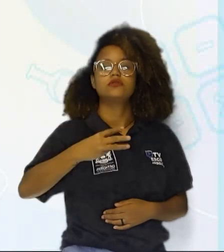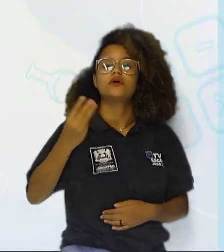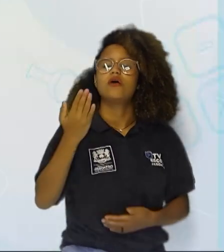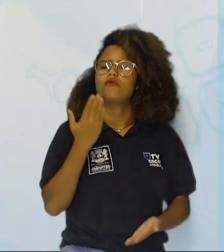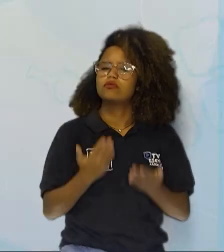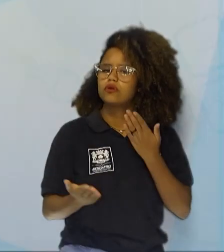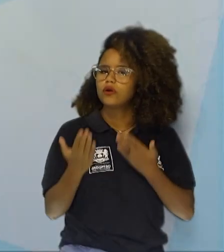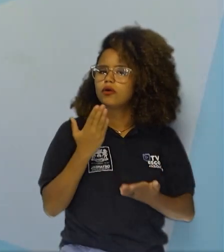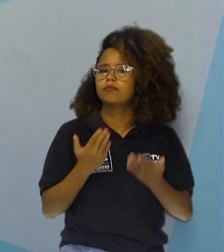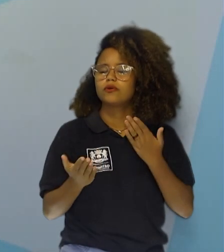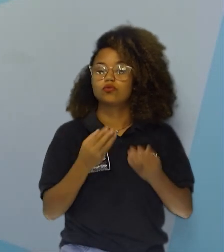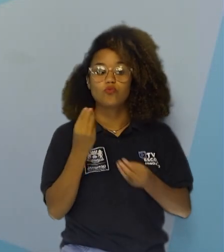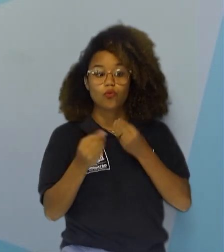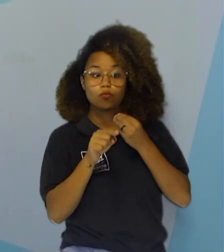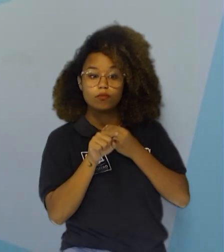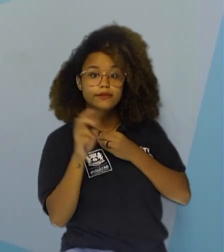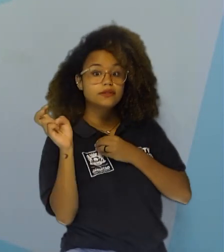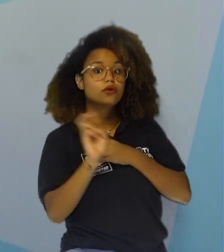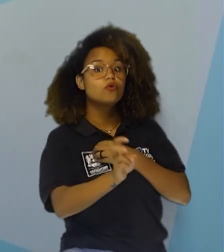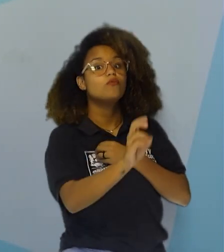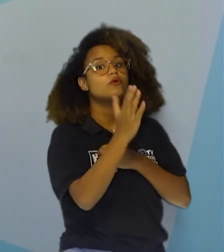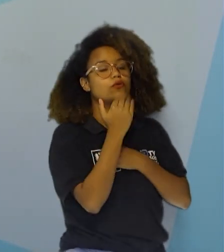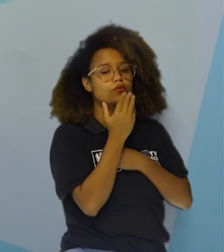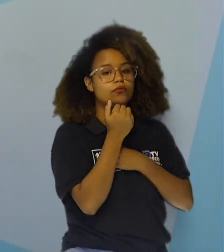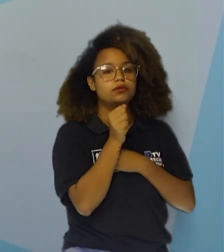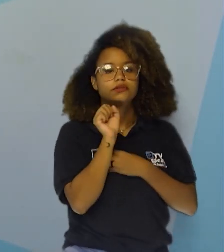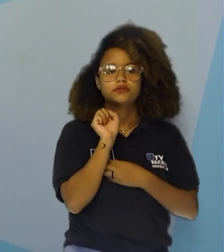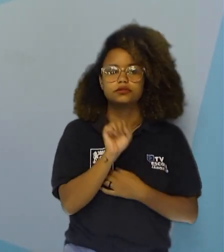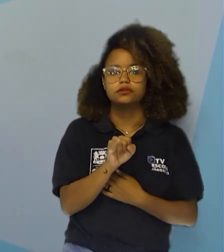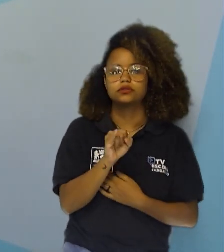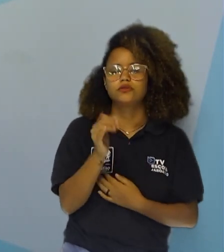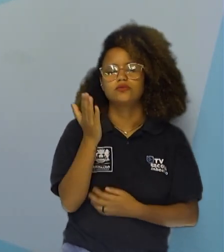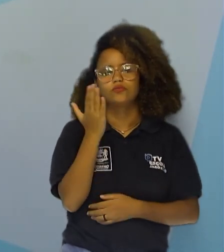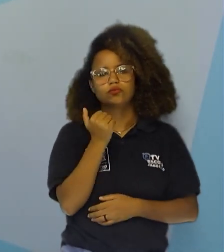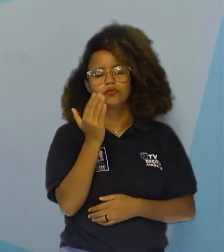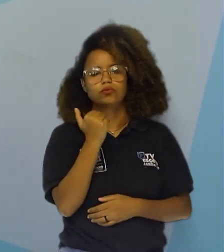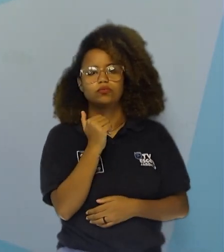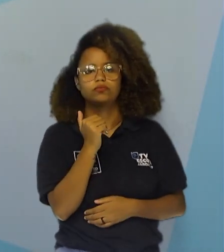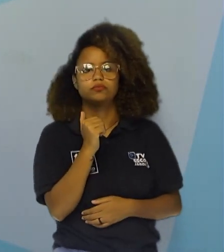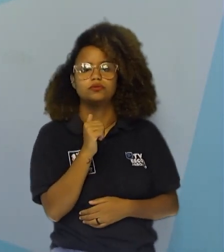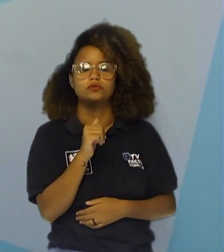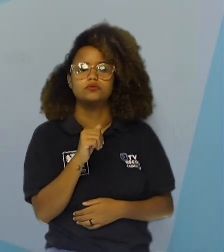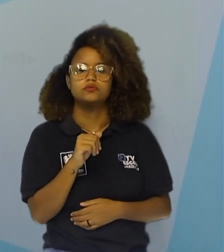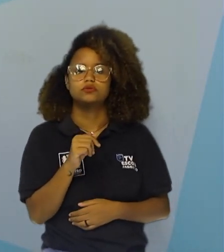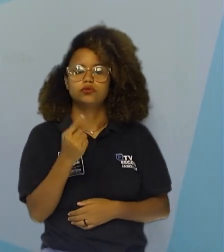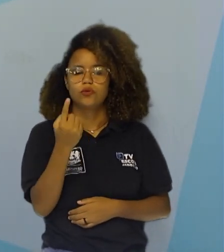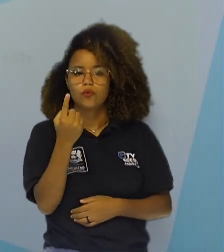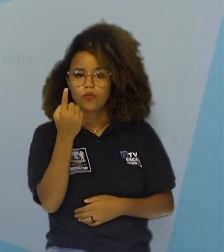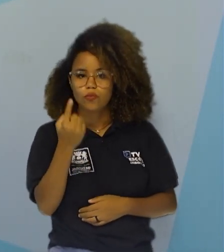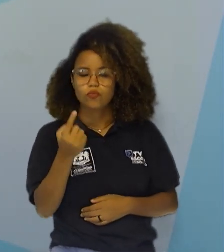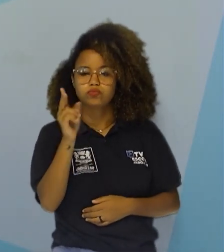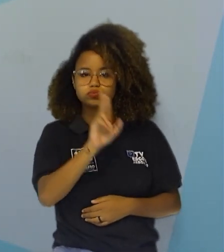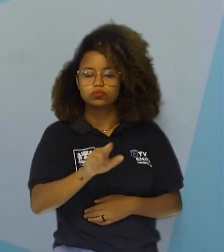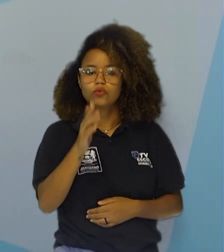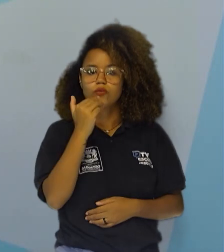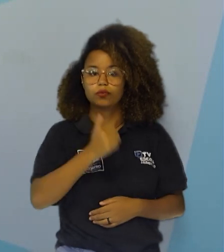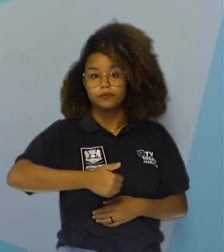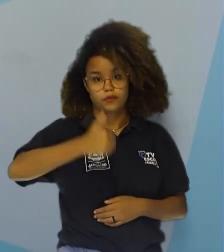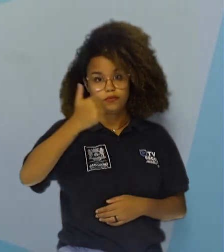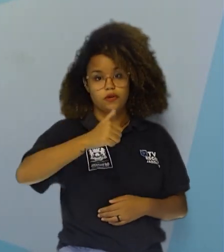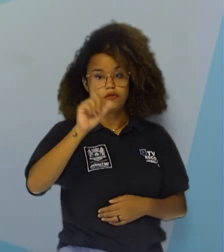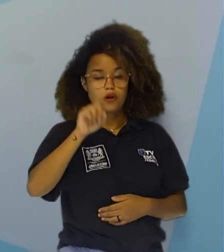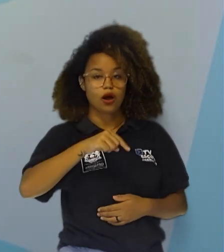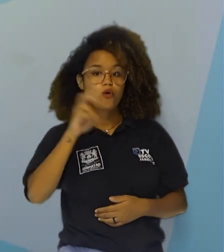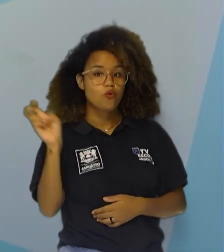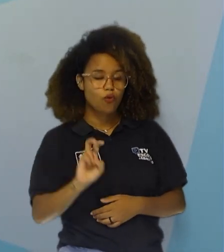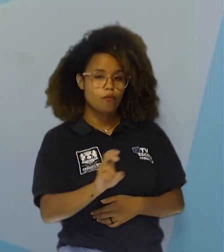da dieta dessa cobra. Se ela se alimentar de um consumidor primário, ela será um consumidor